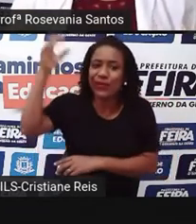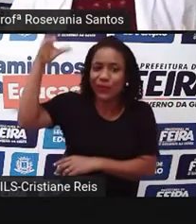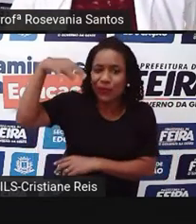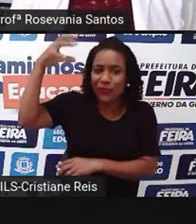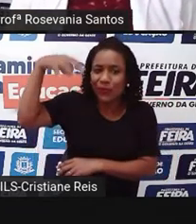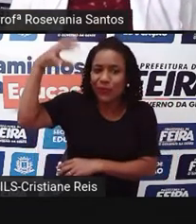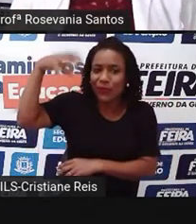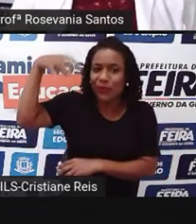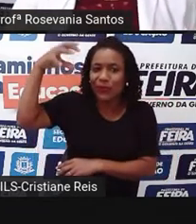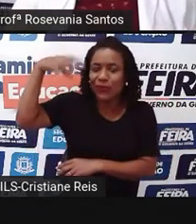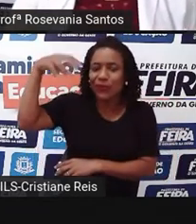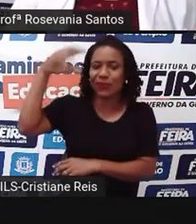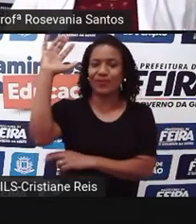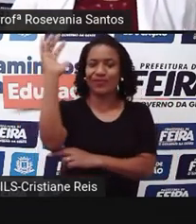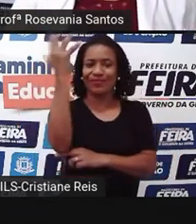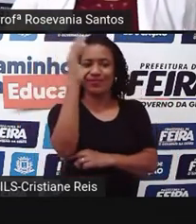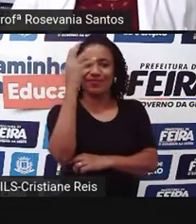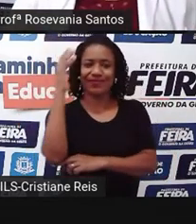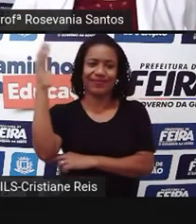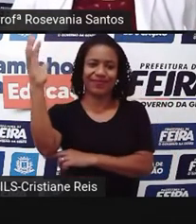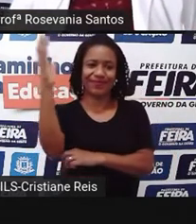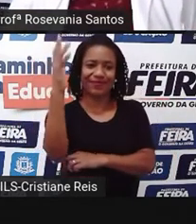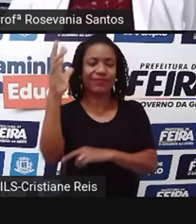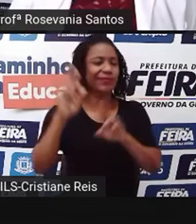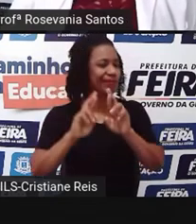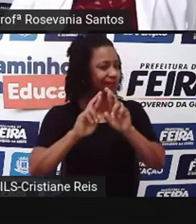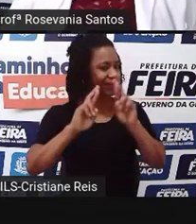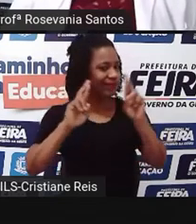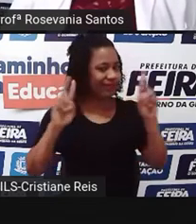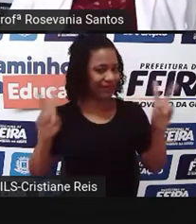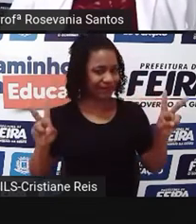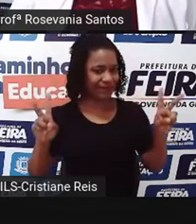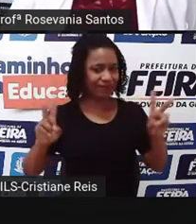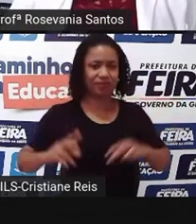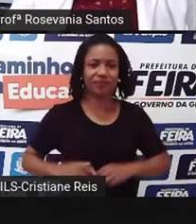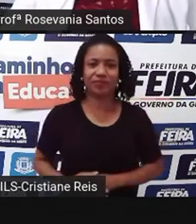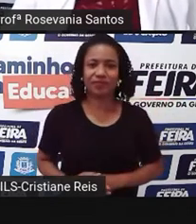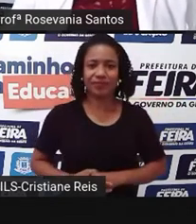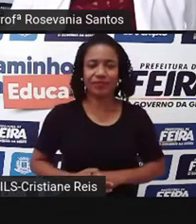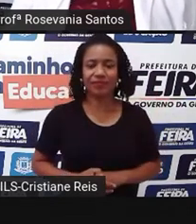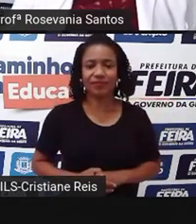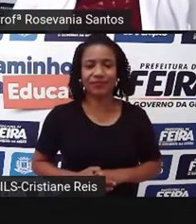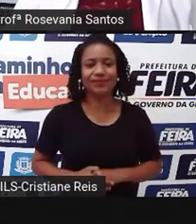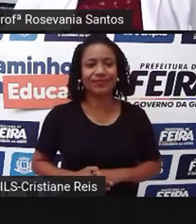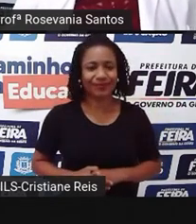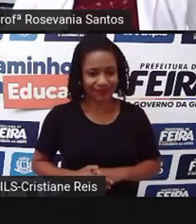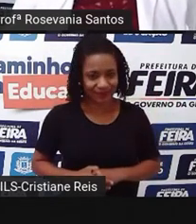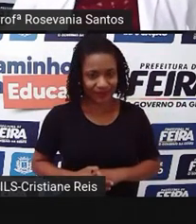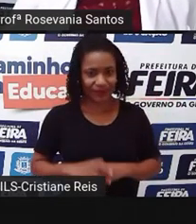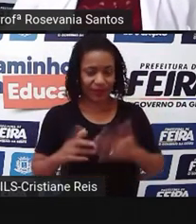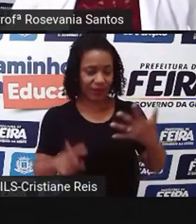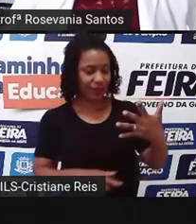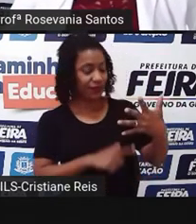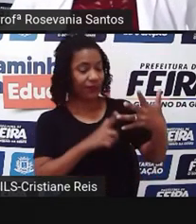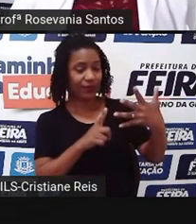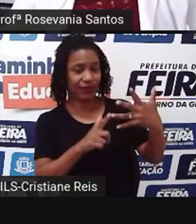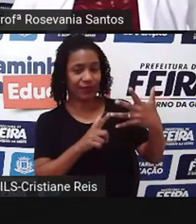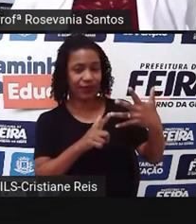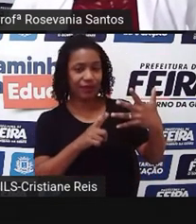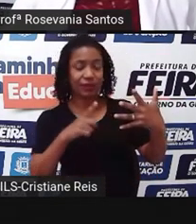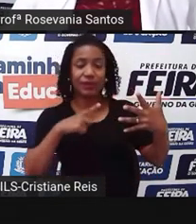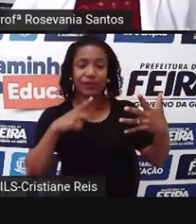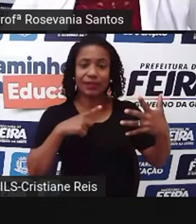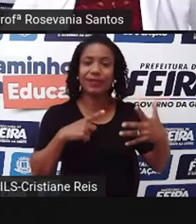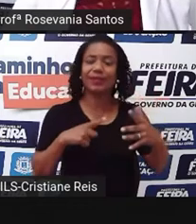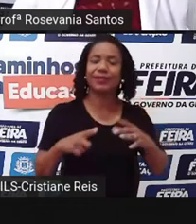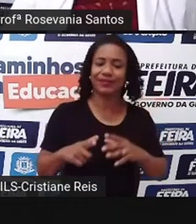que ter abundância de água, totalmente diferente da que estava lá. A gente tem, né, os manguezais, e que a depender